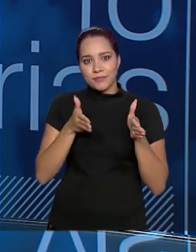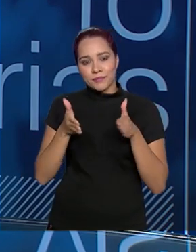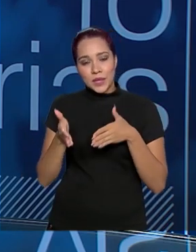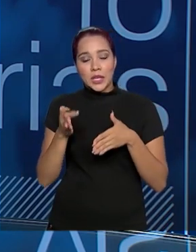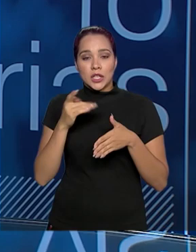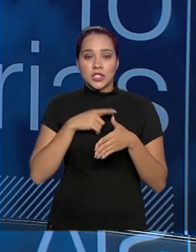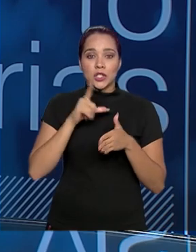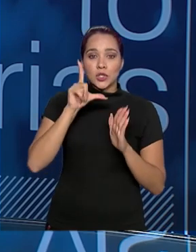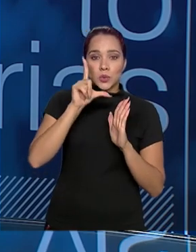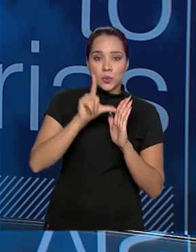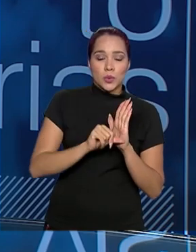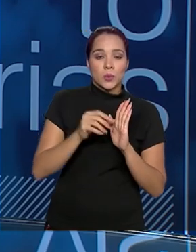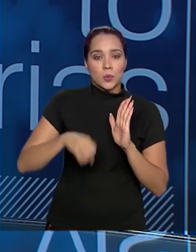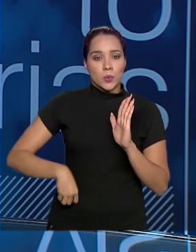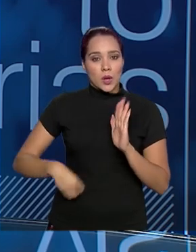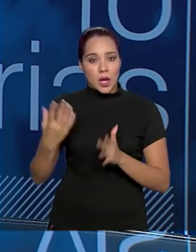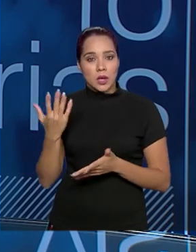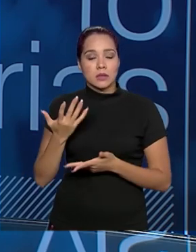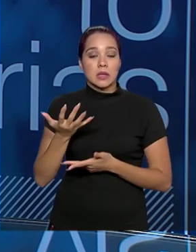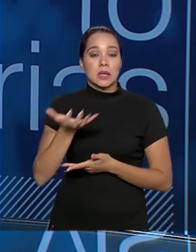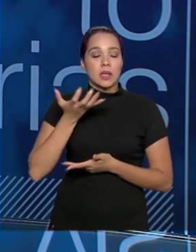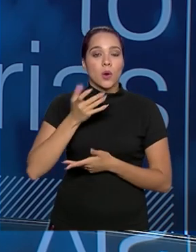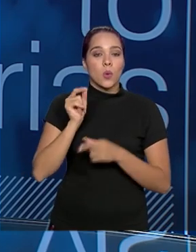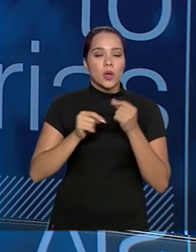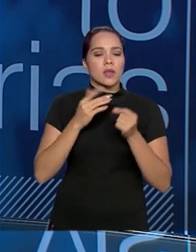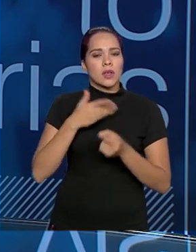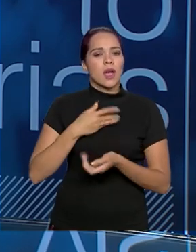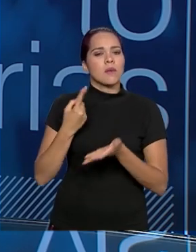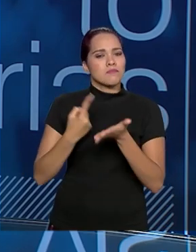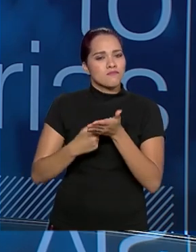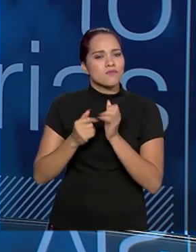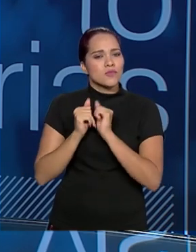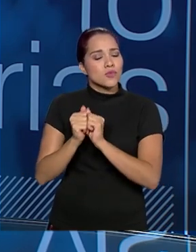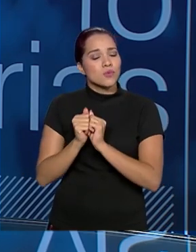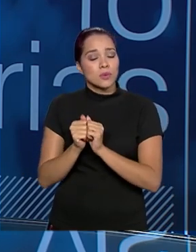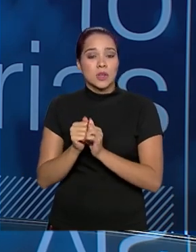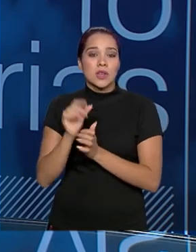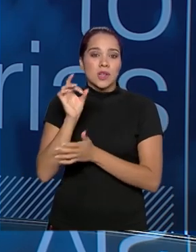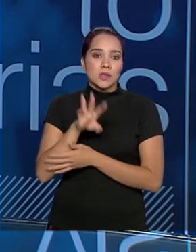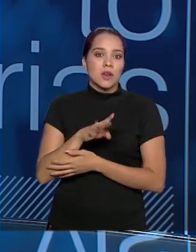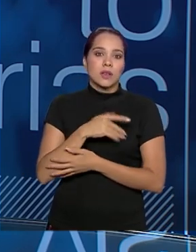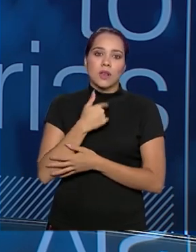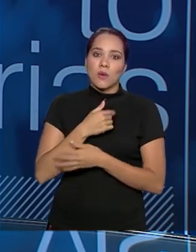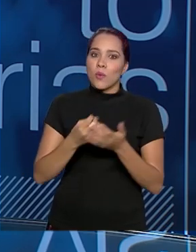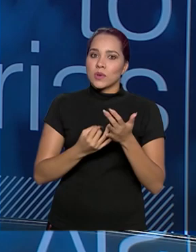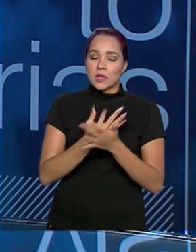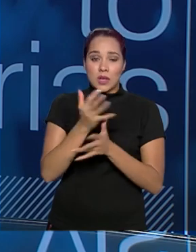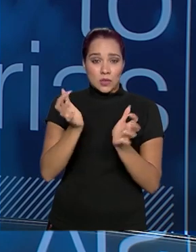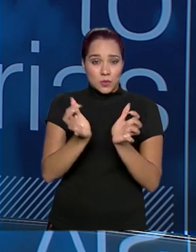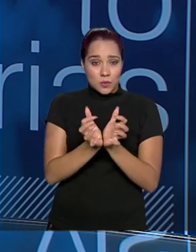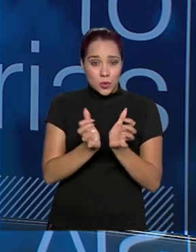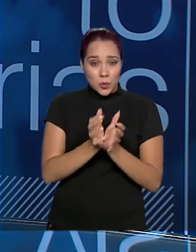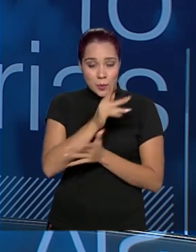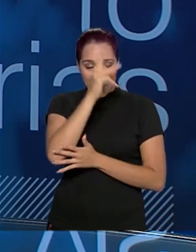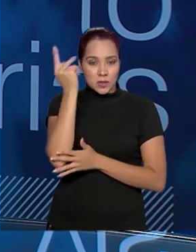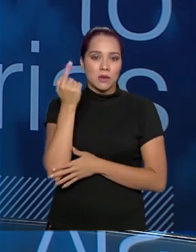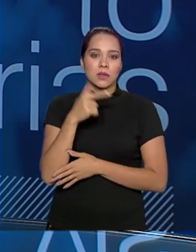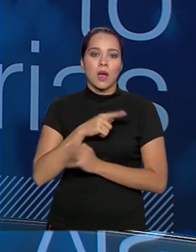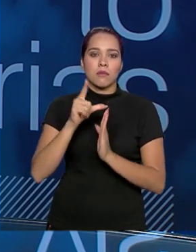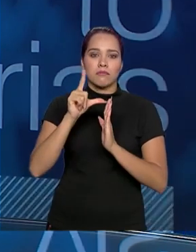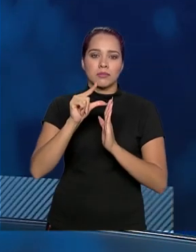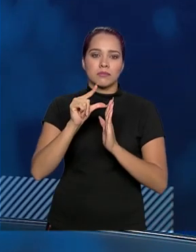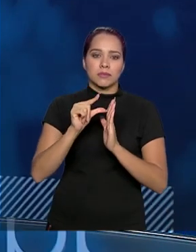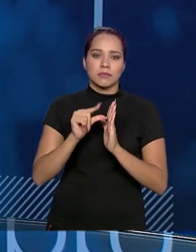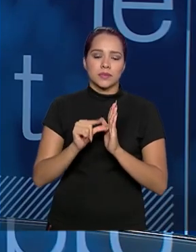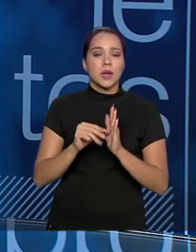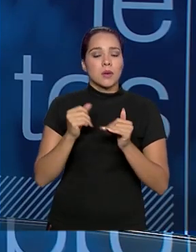reduzir gastos. A gente está tentando ser parceiro disso também. Mas o nosso quadro está enxugando cada vez mais. E a gente